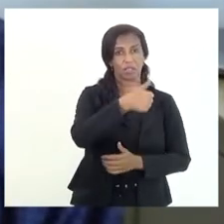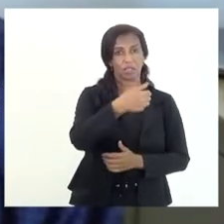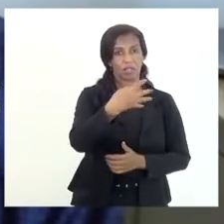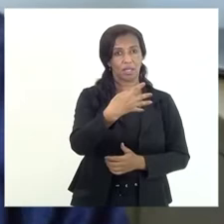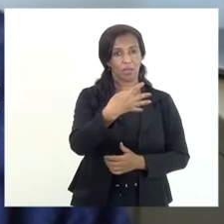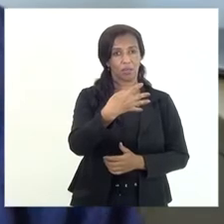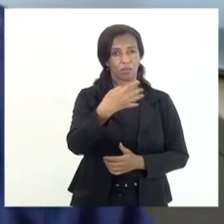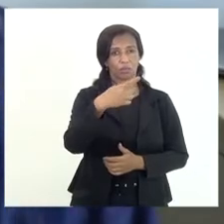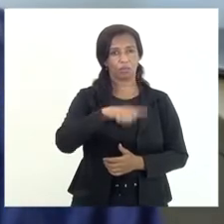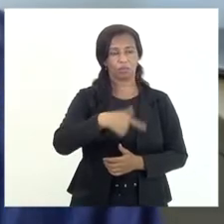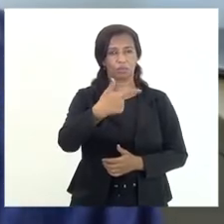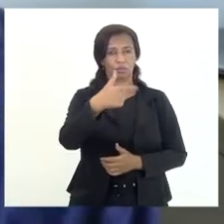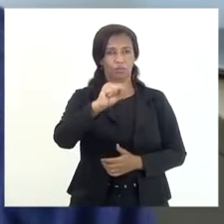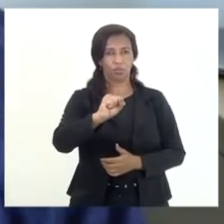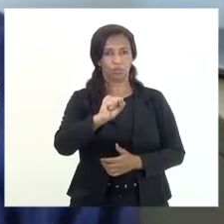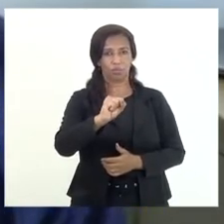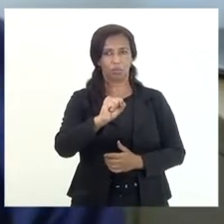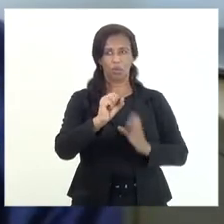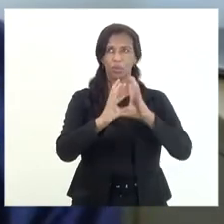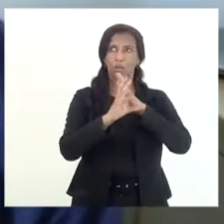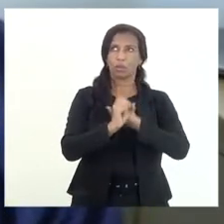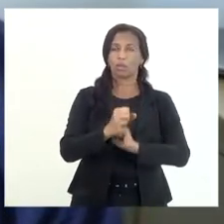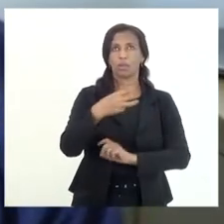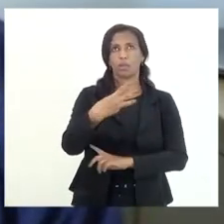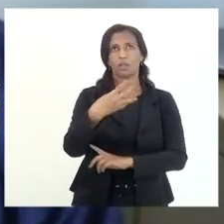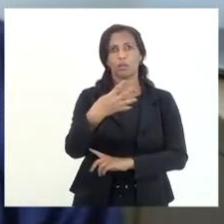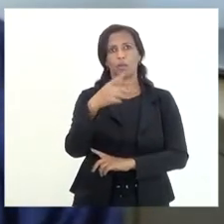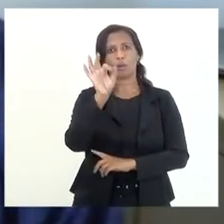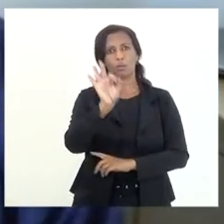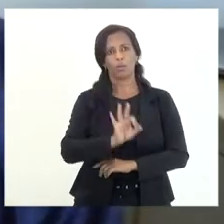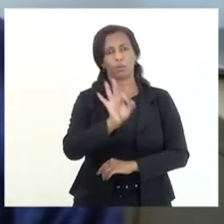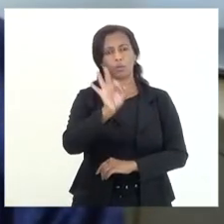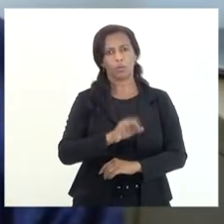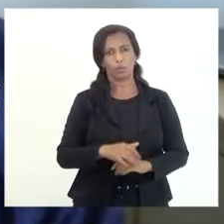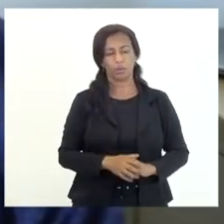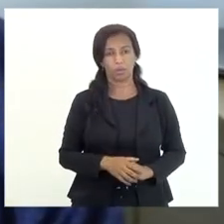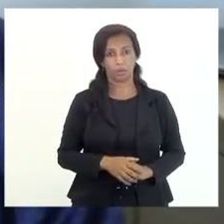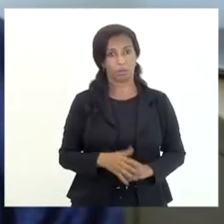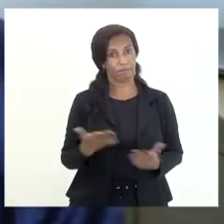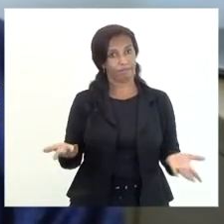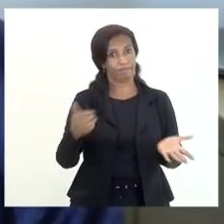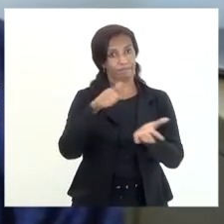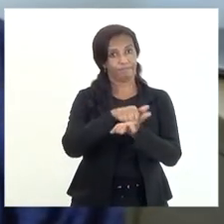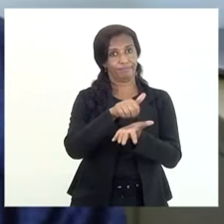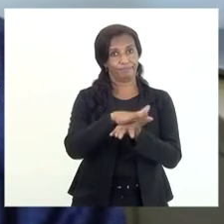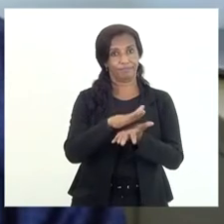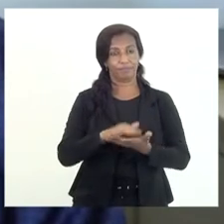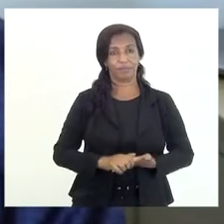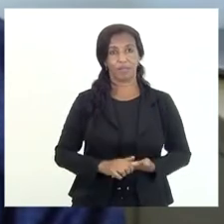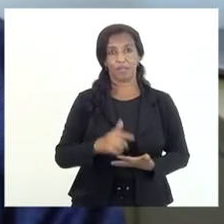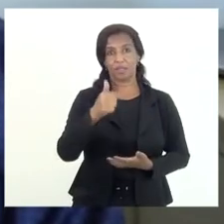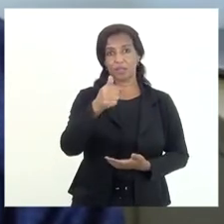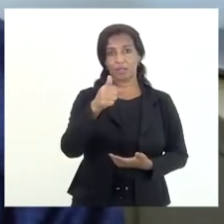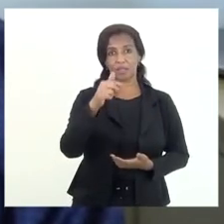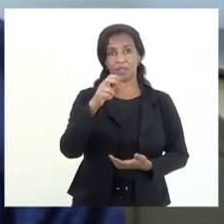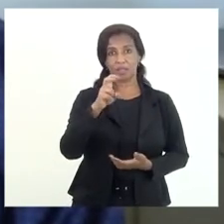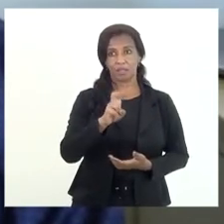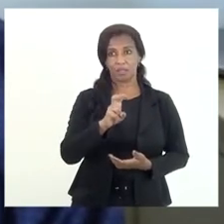,28 dá 34% por via de consequência 75